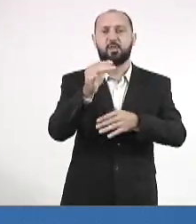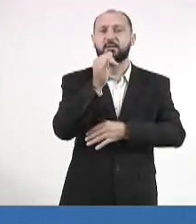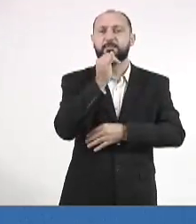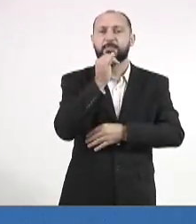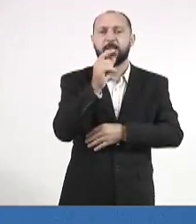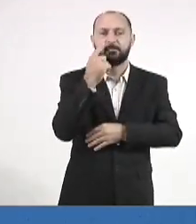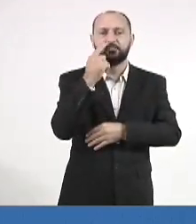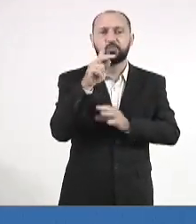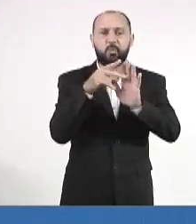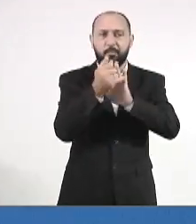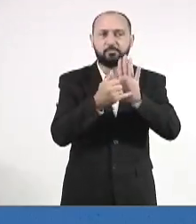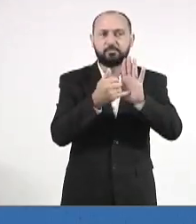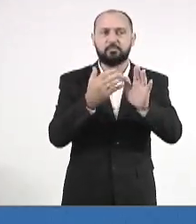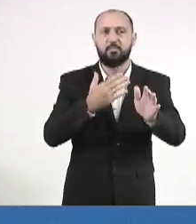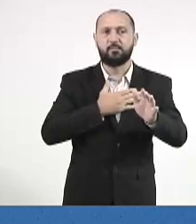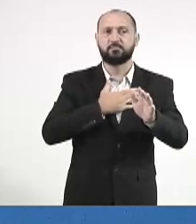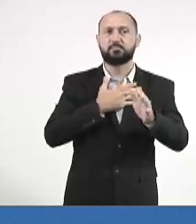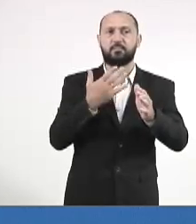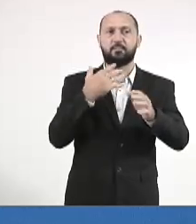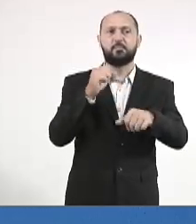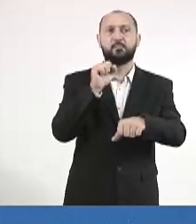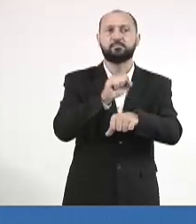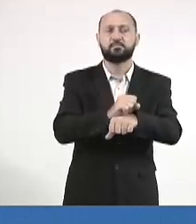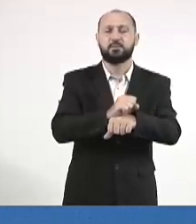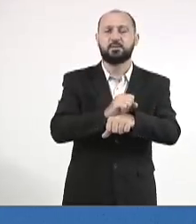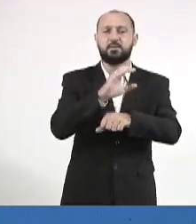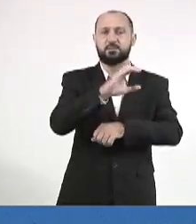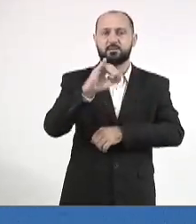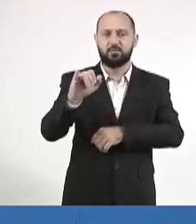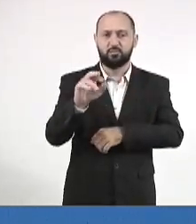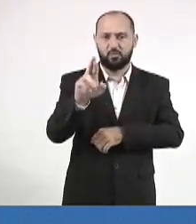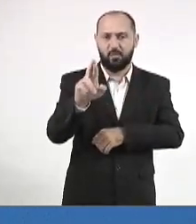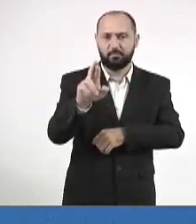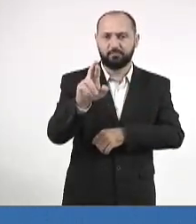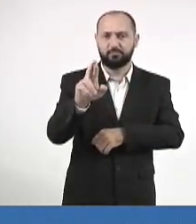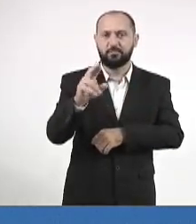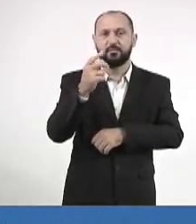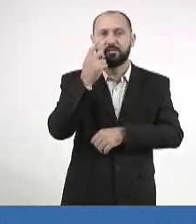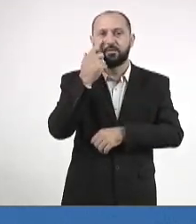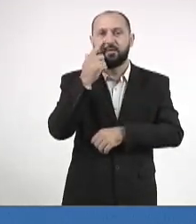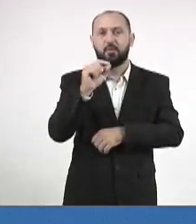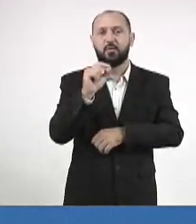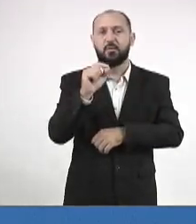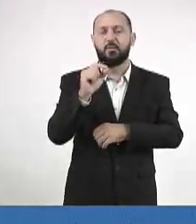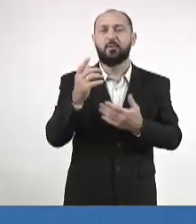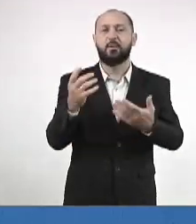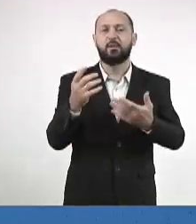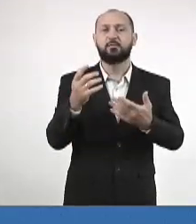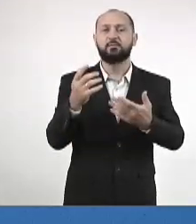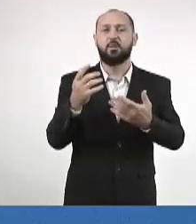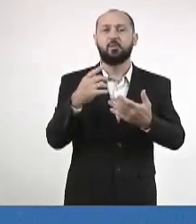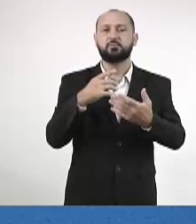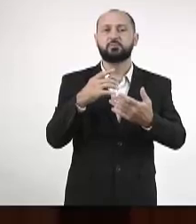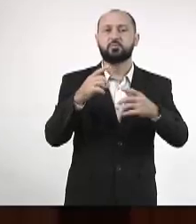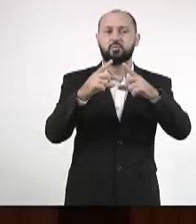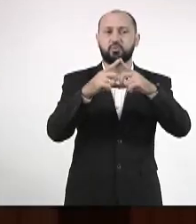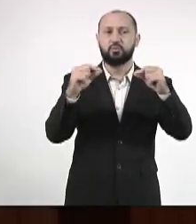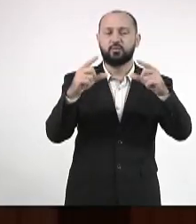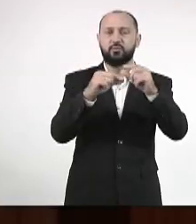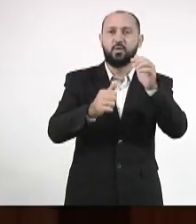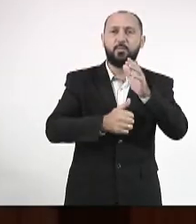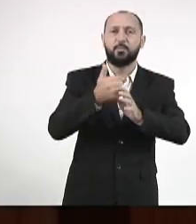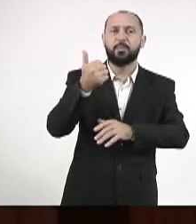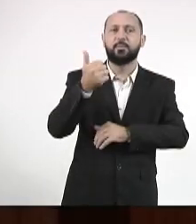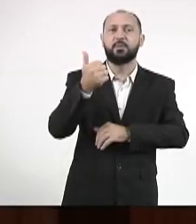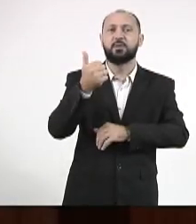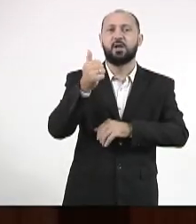exemplo aqui de um projeto meu que está também parado na CCJ. Veja bem, o Distrito Federal foi o primeiro